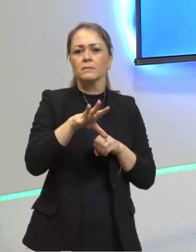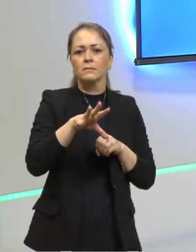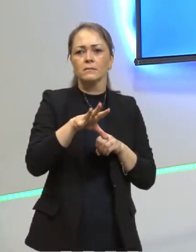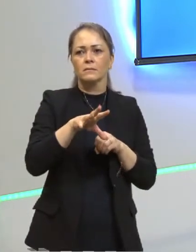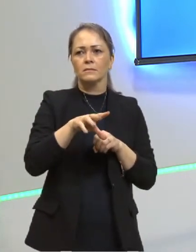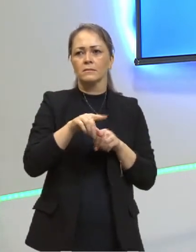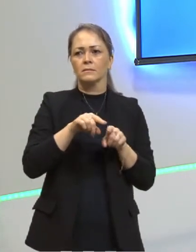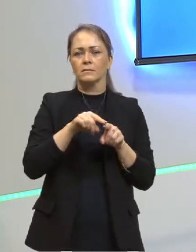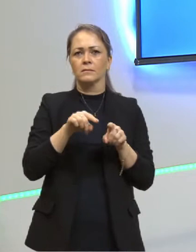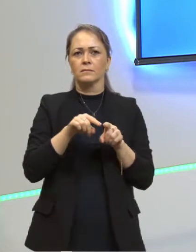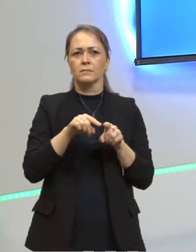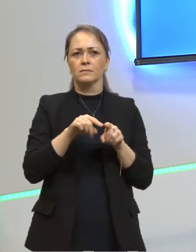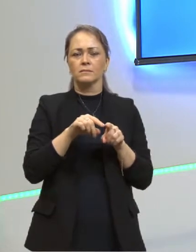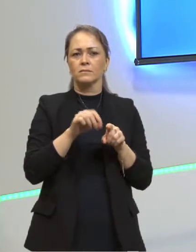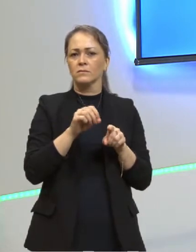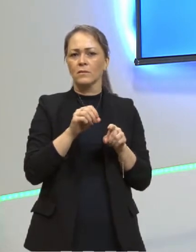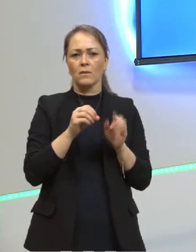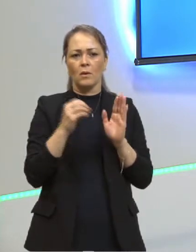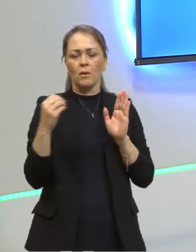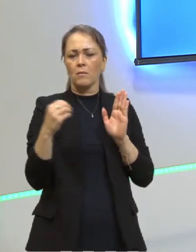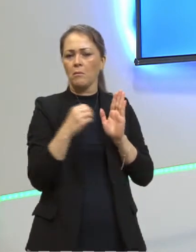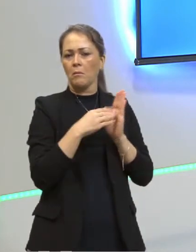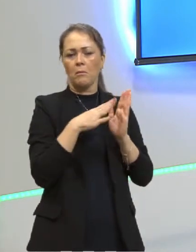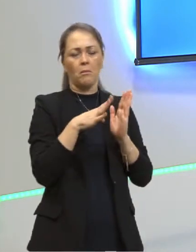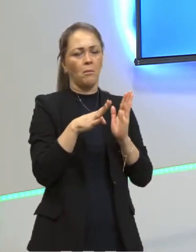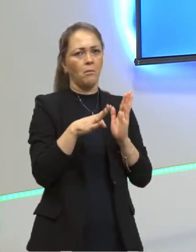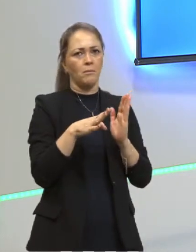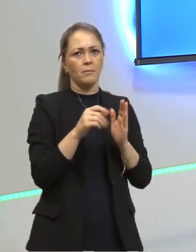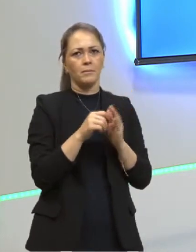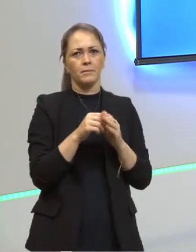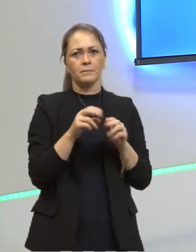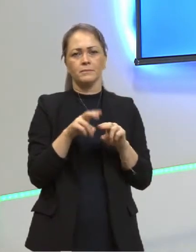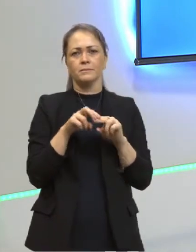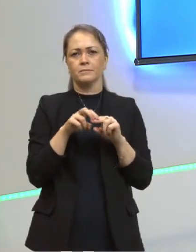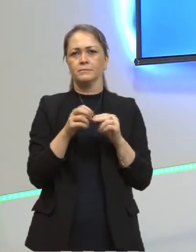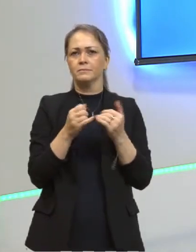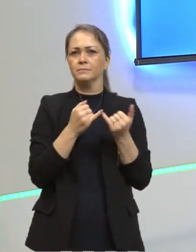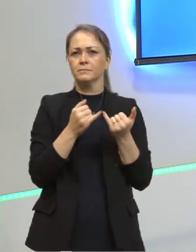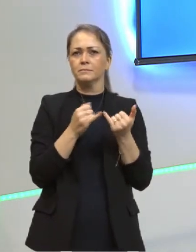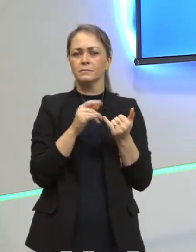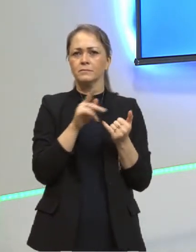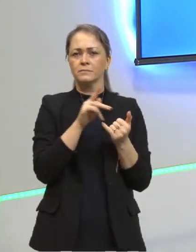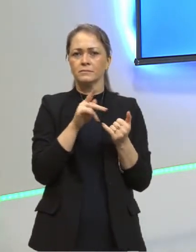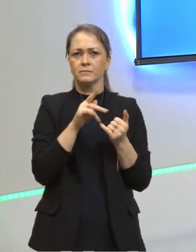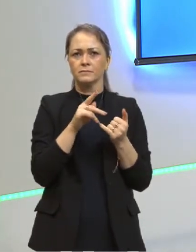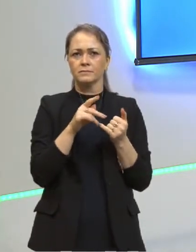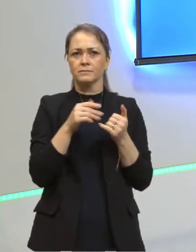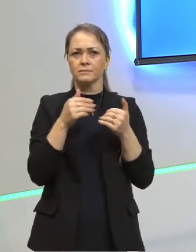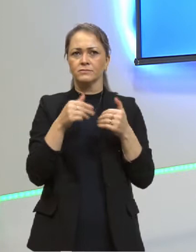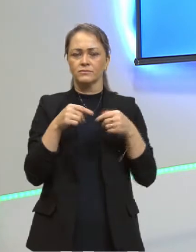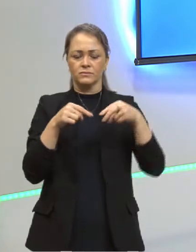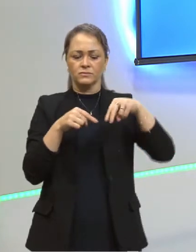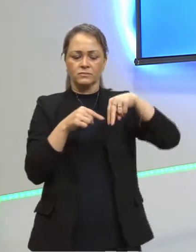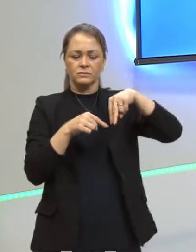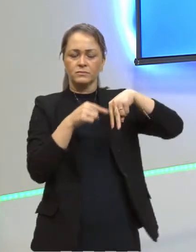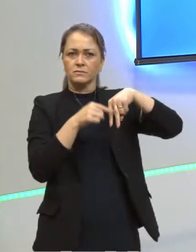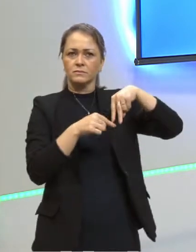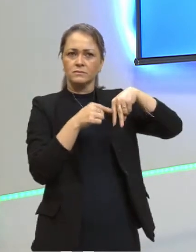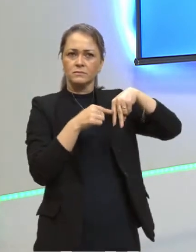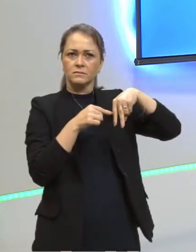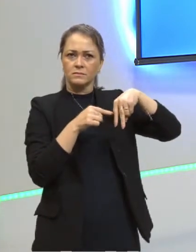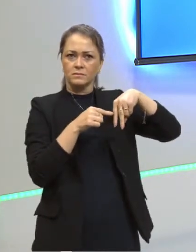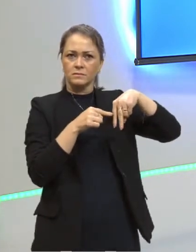refletir a luz. Por exemplo, eu estou de calça preta. A luz que está aqui,